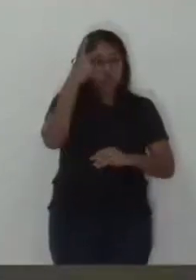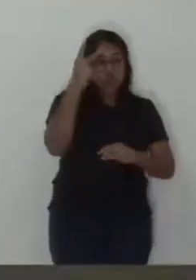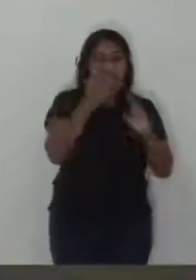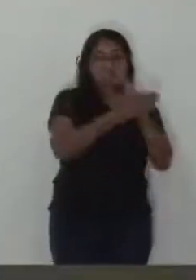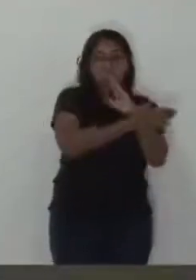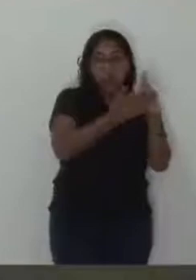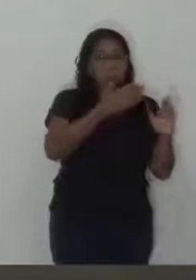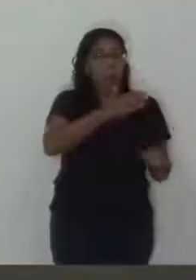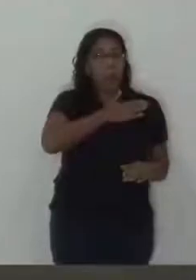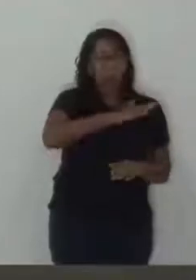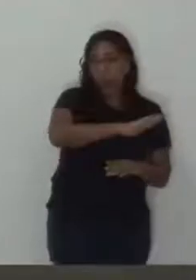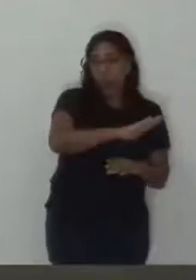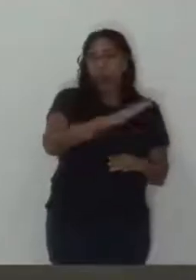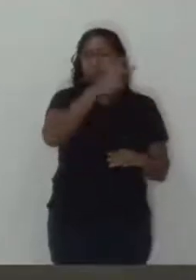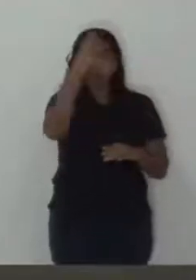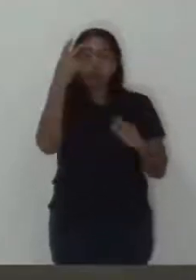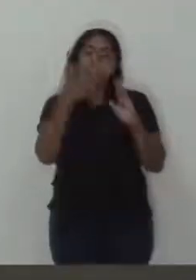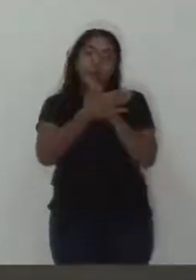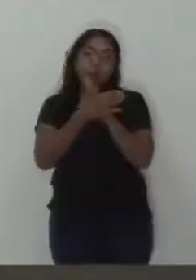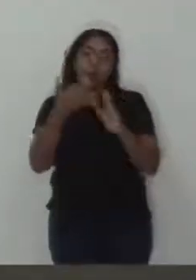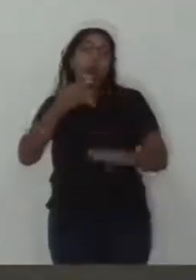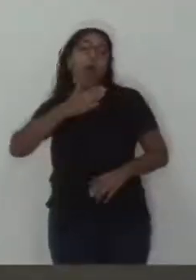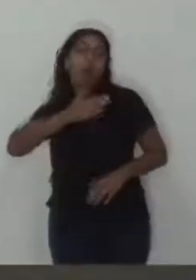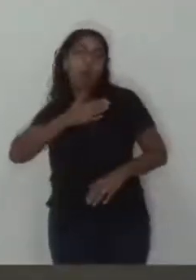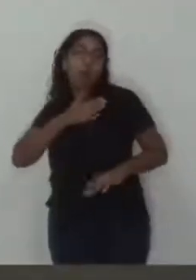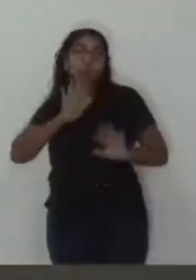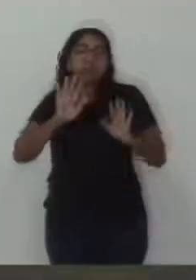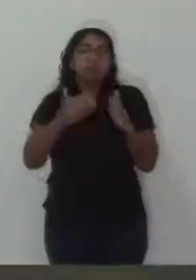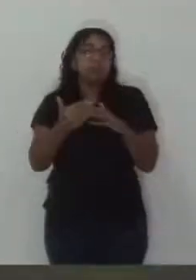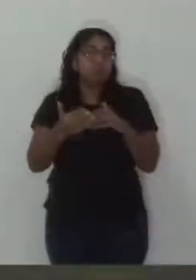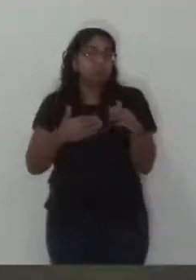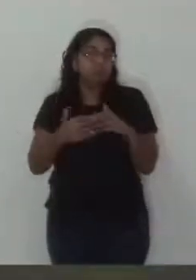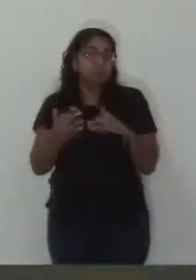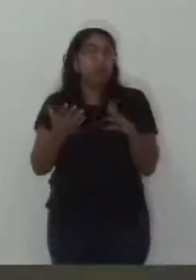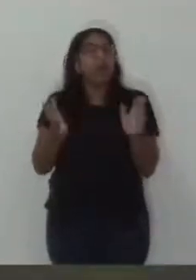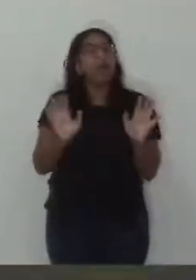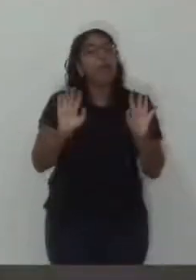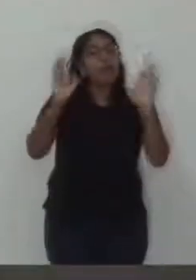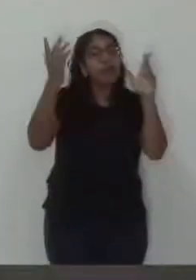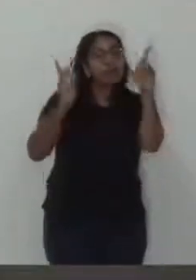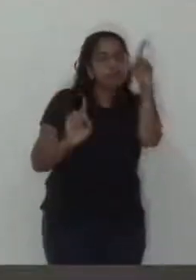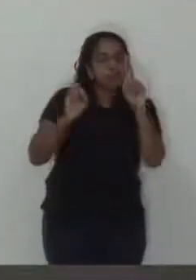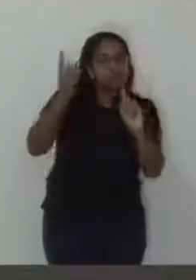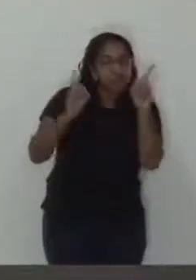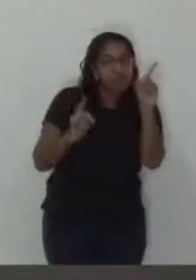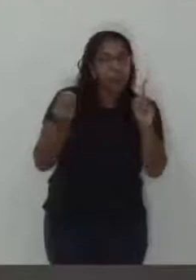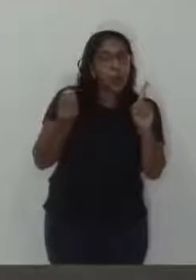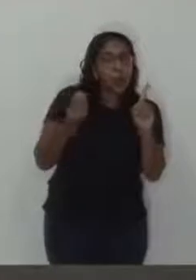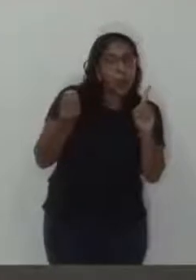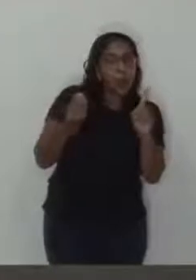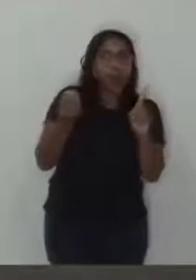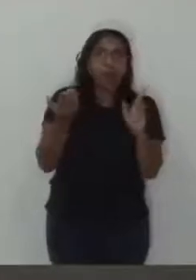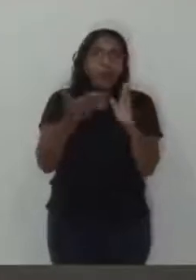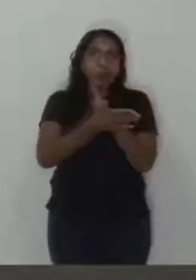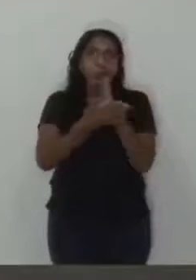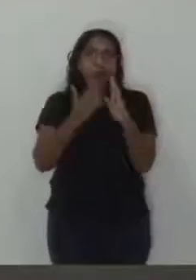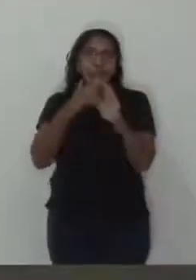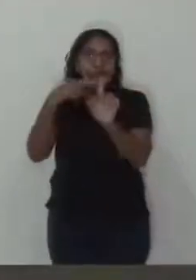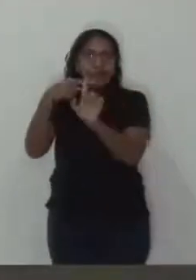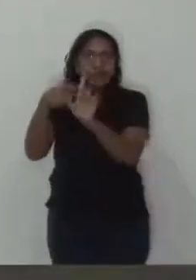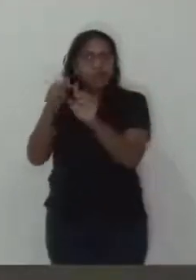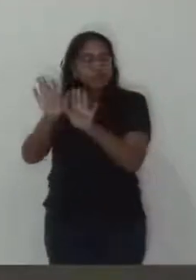gostam, outros não. A forma desses dias de carnaval, alguns preferem sair em retiro, outros